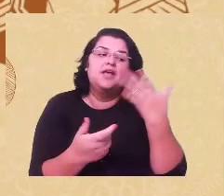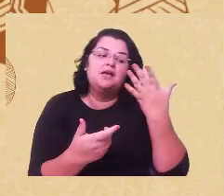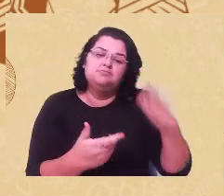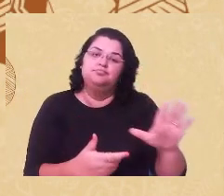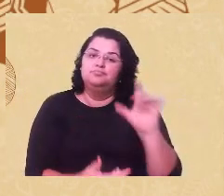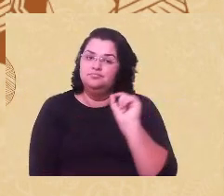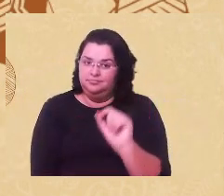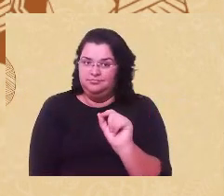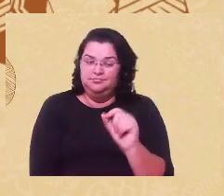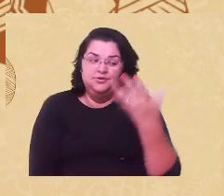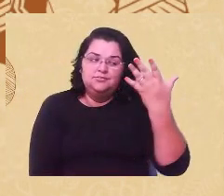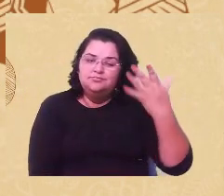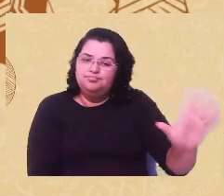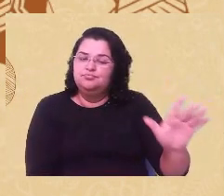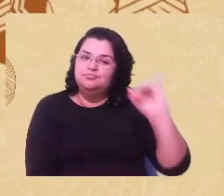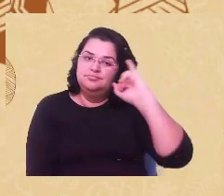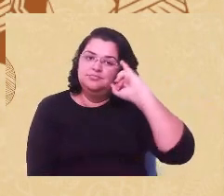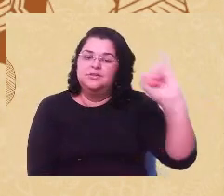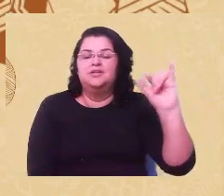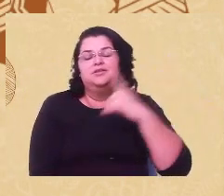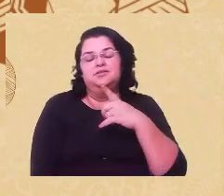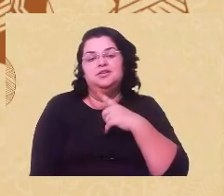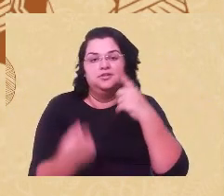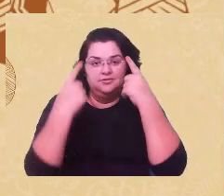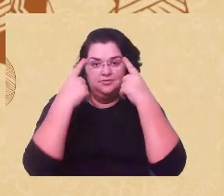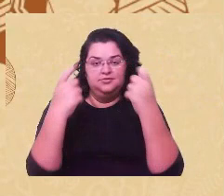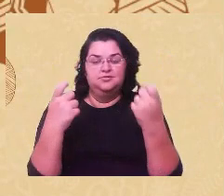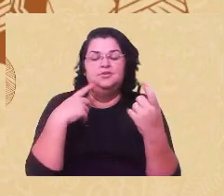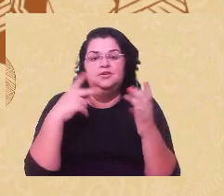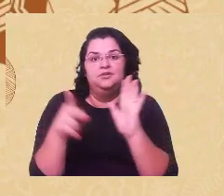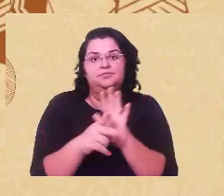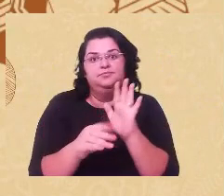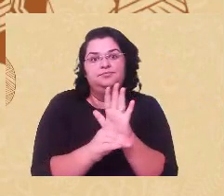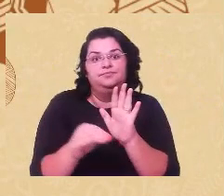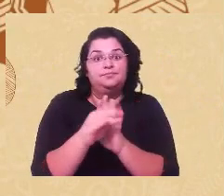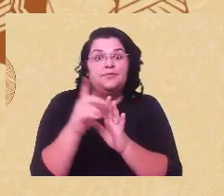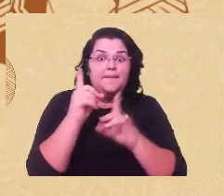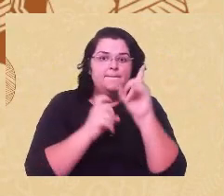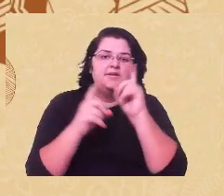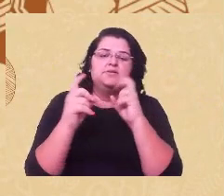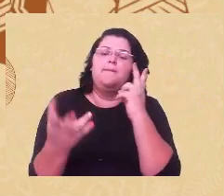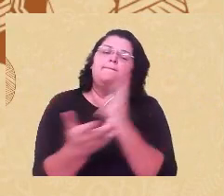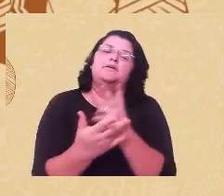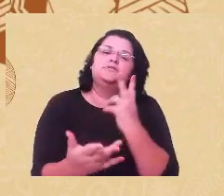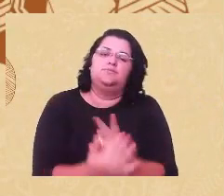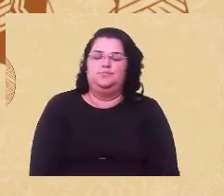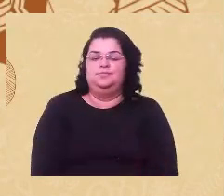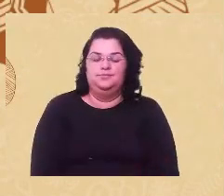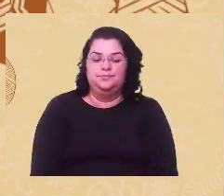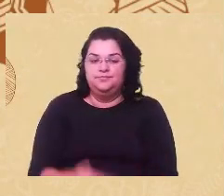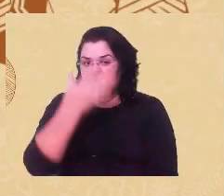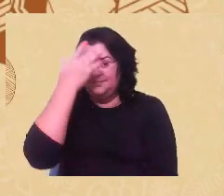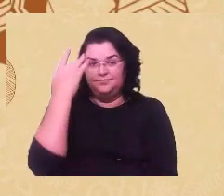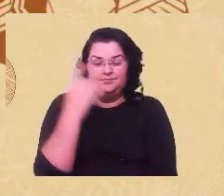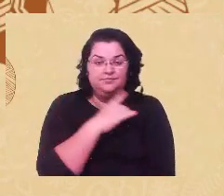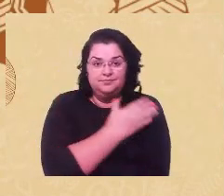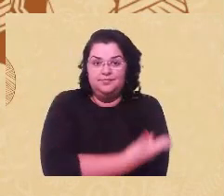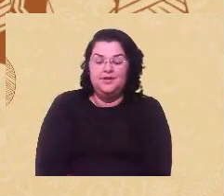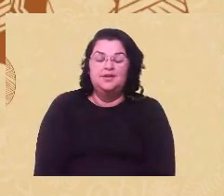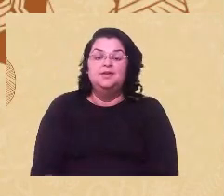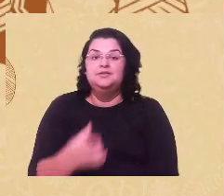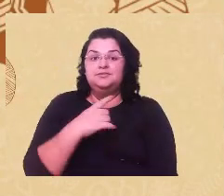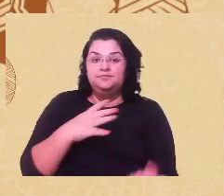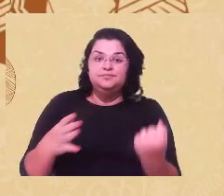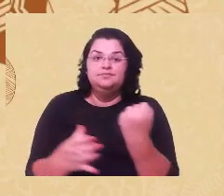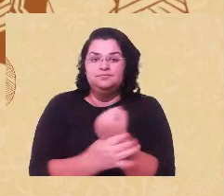recusar essa ideia de violação dos nossos limites, precisamos expressar isso e as pessoas brancas precisam ser garantidoras disso,